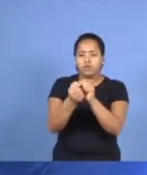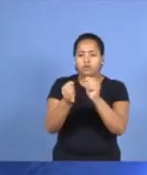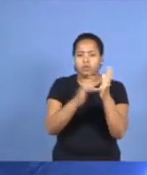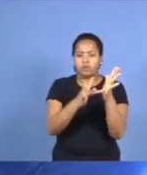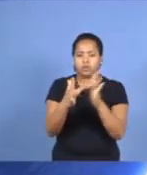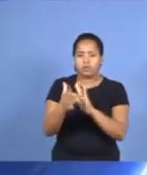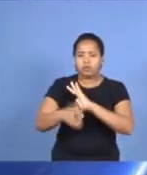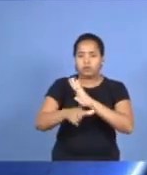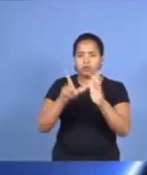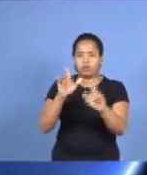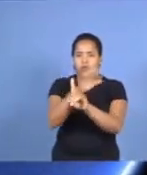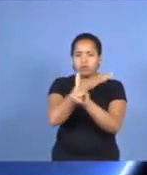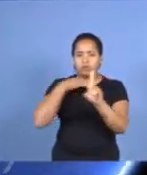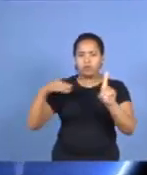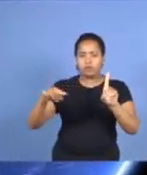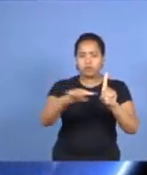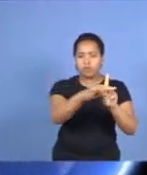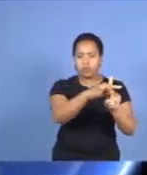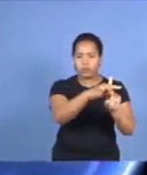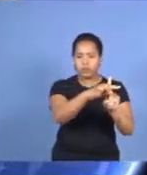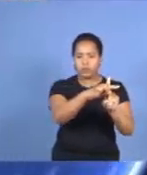de sua morte na Cruz do Calvário.